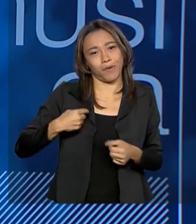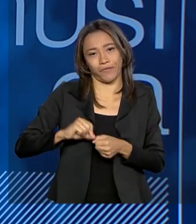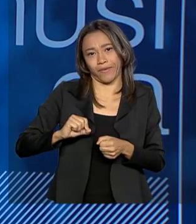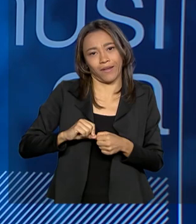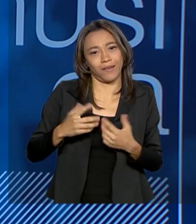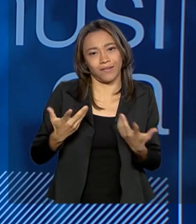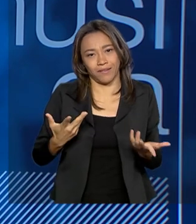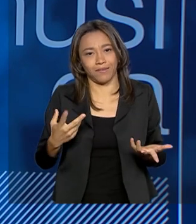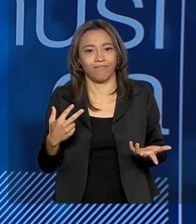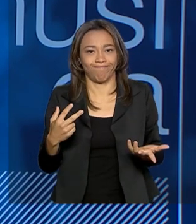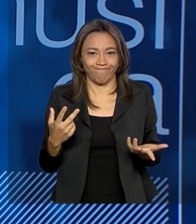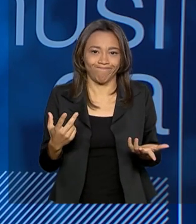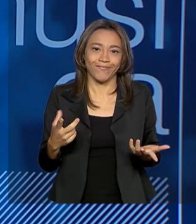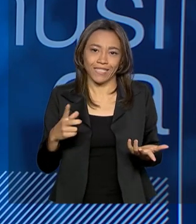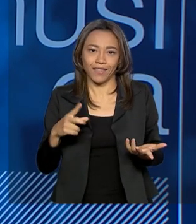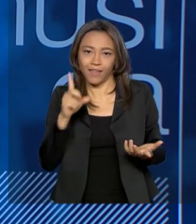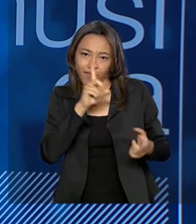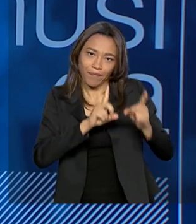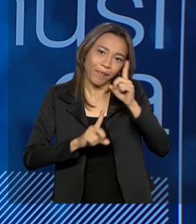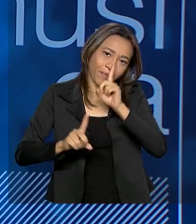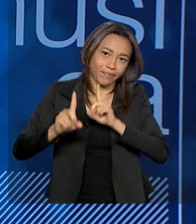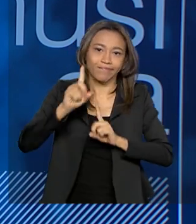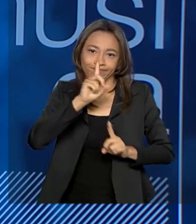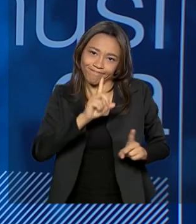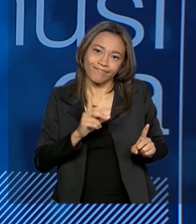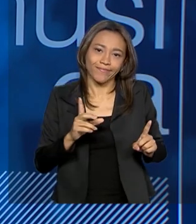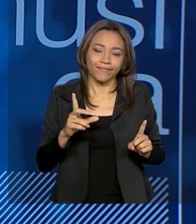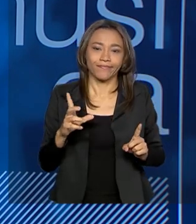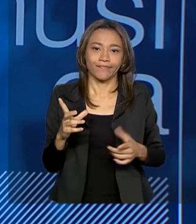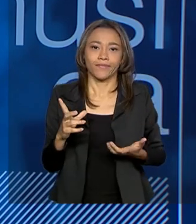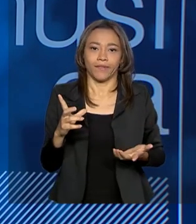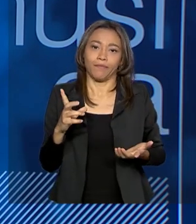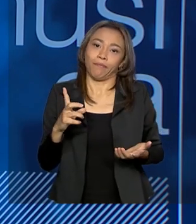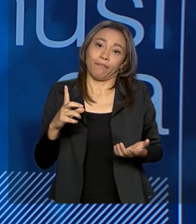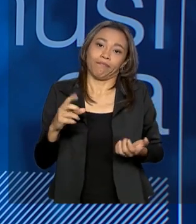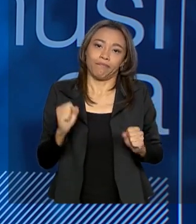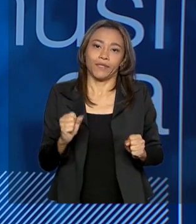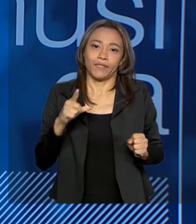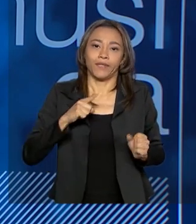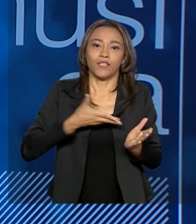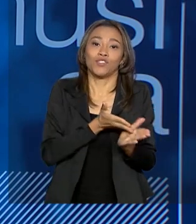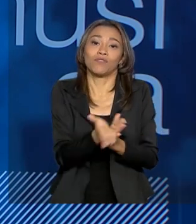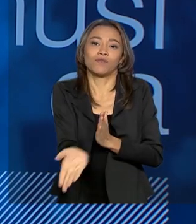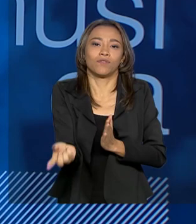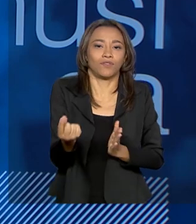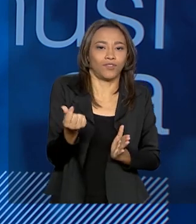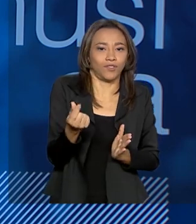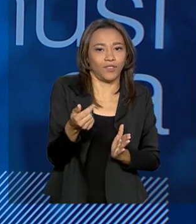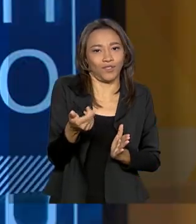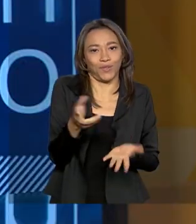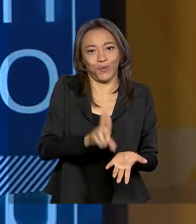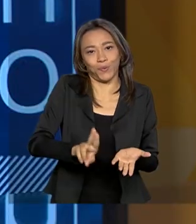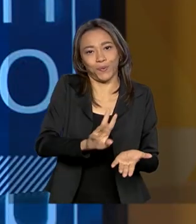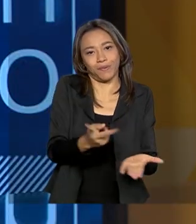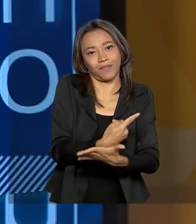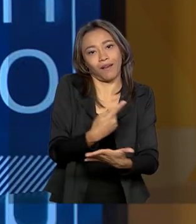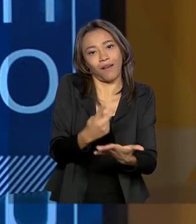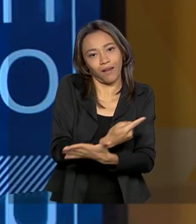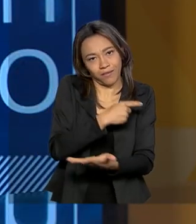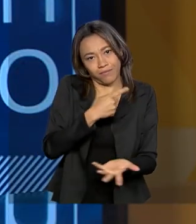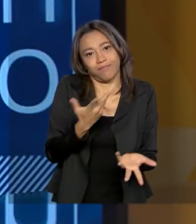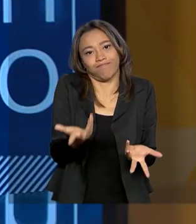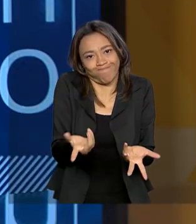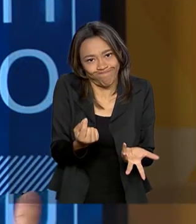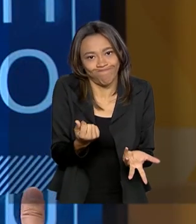corre sempre o risco de ter desvios e maus usos, uma utilização ruim